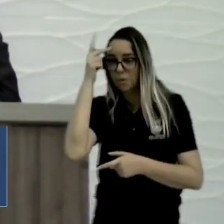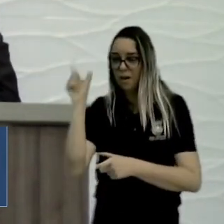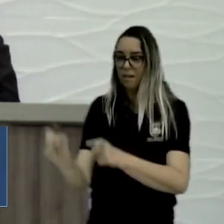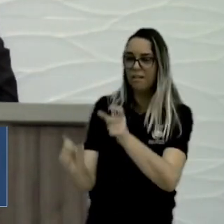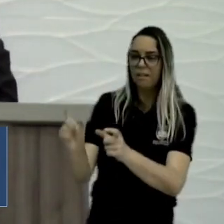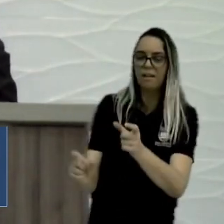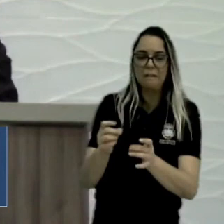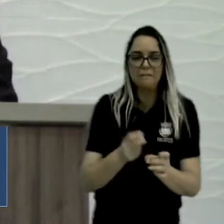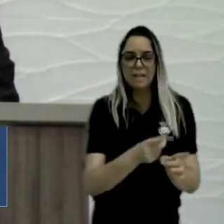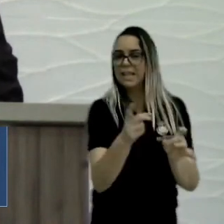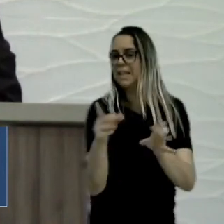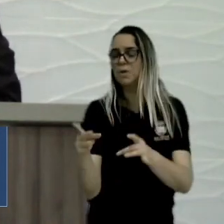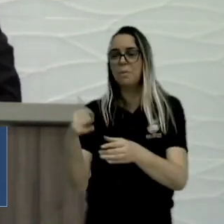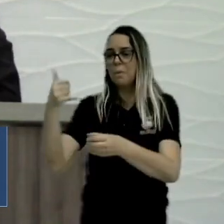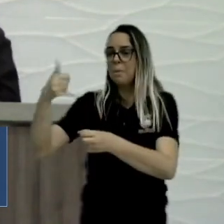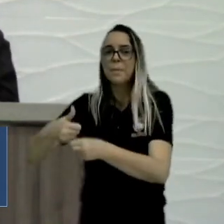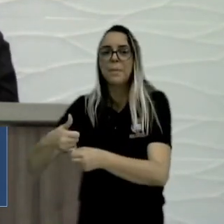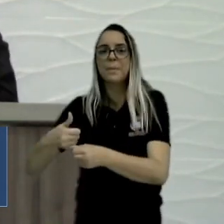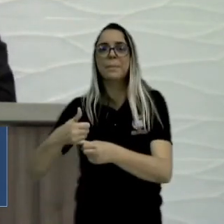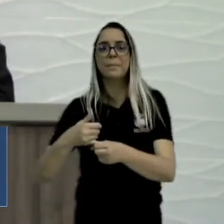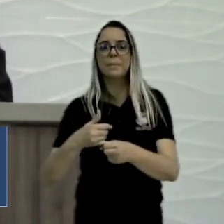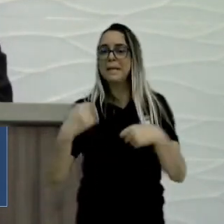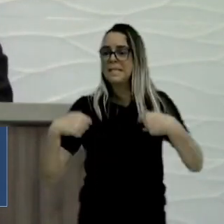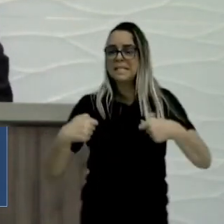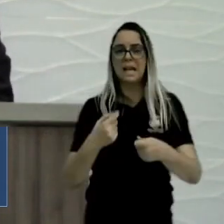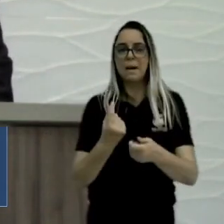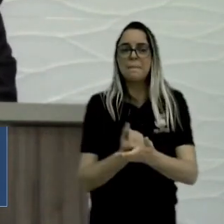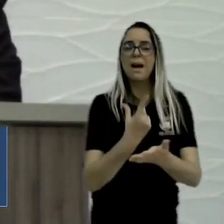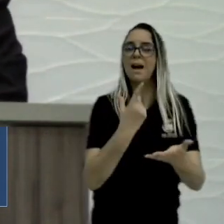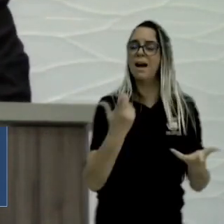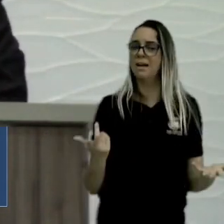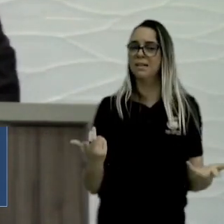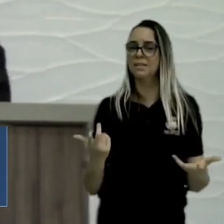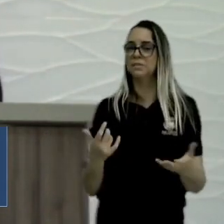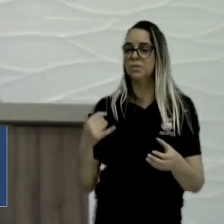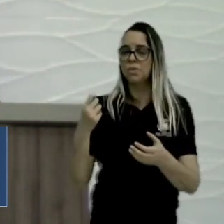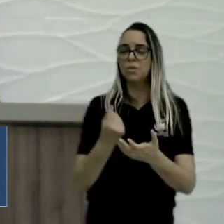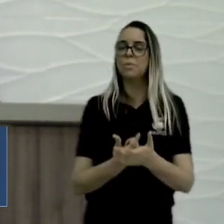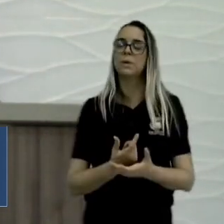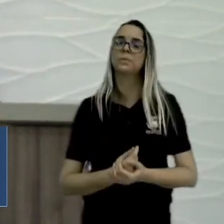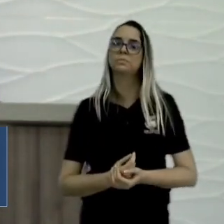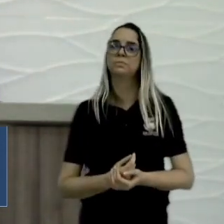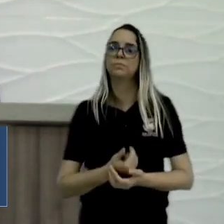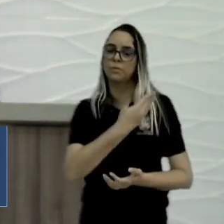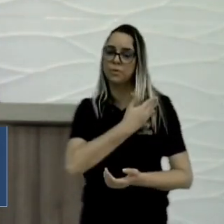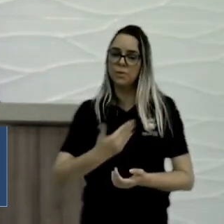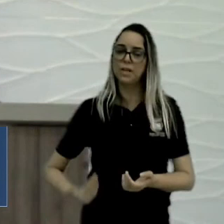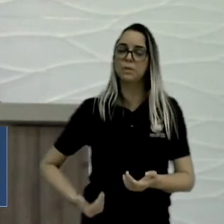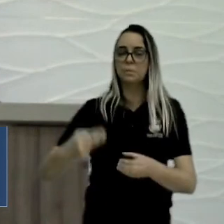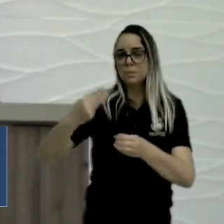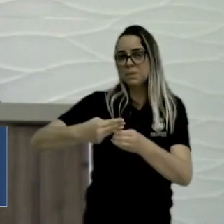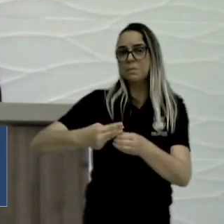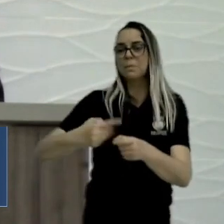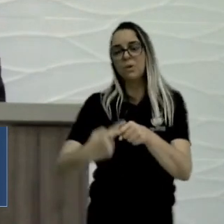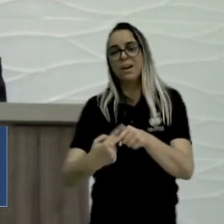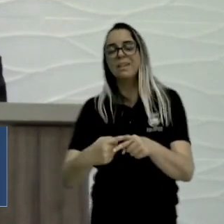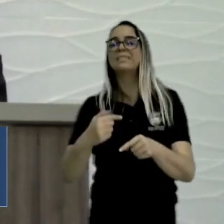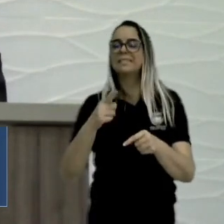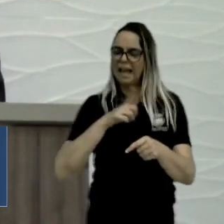abastecer, para pagar a casa de peça e não recebe água do poder público municipal, onde vem dinheiro,